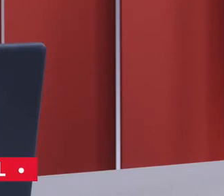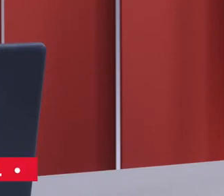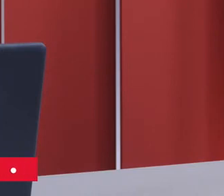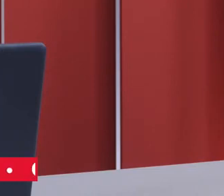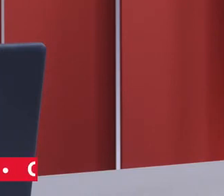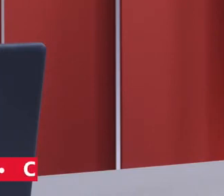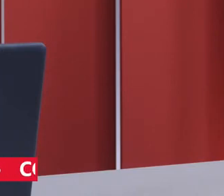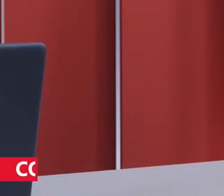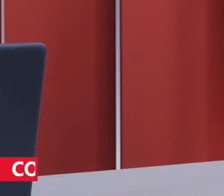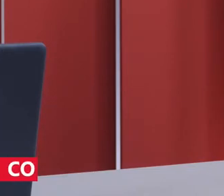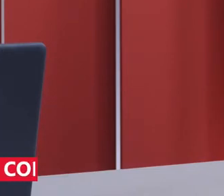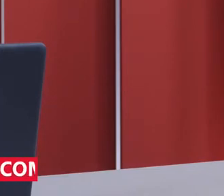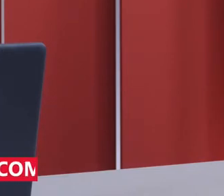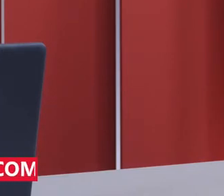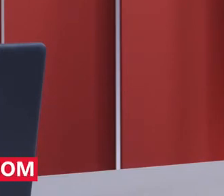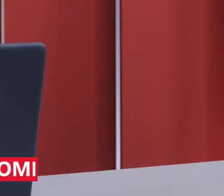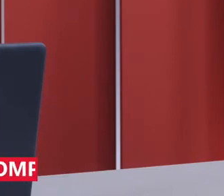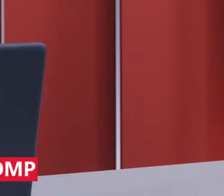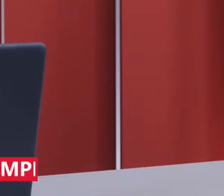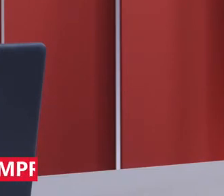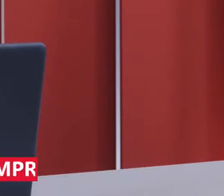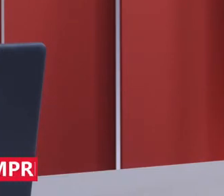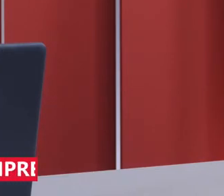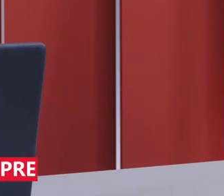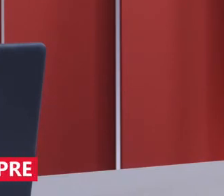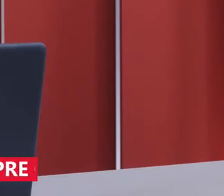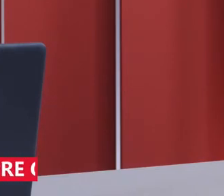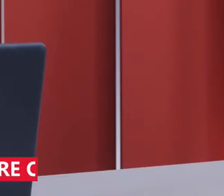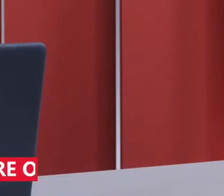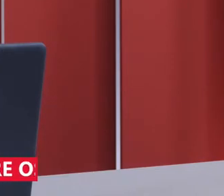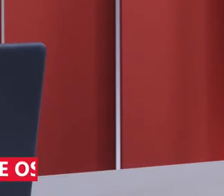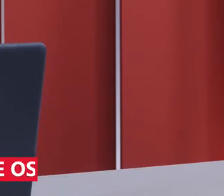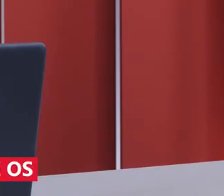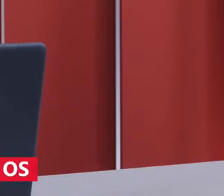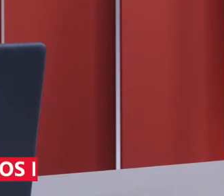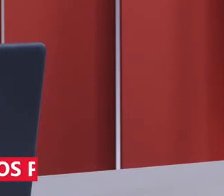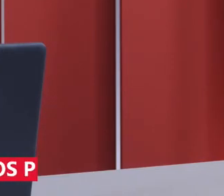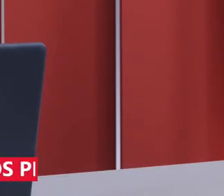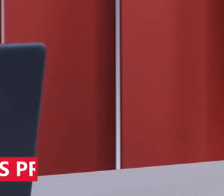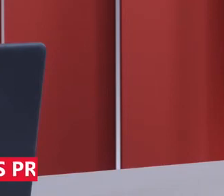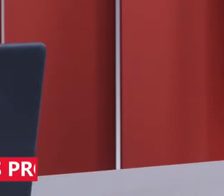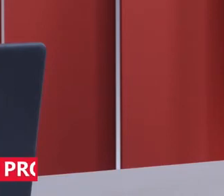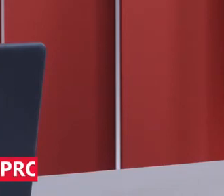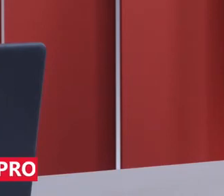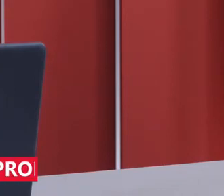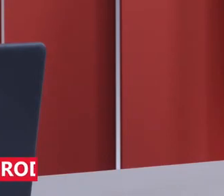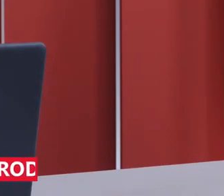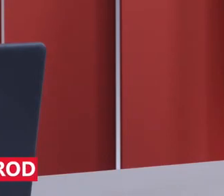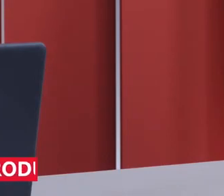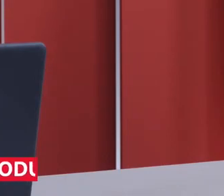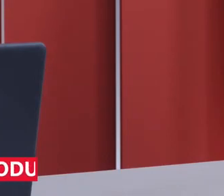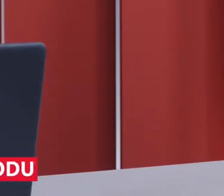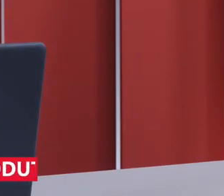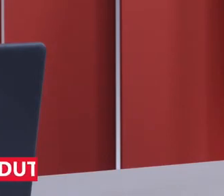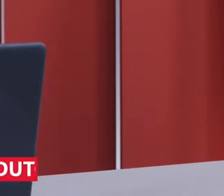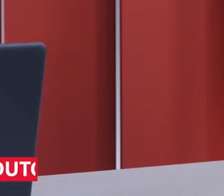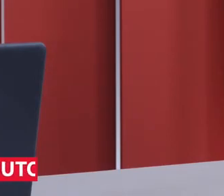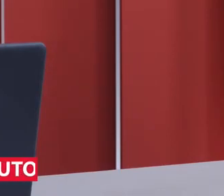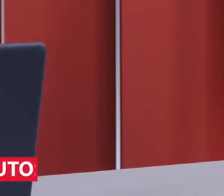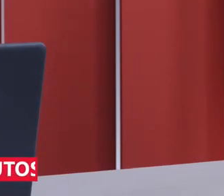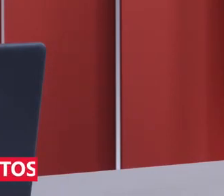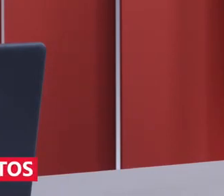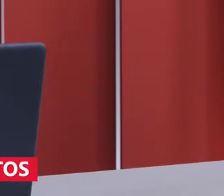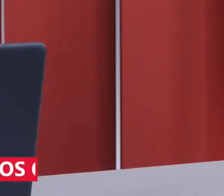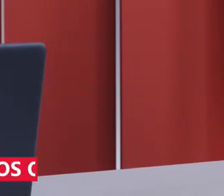para você se posicionar, se manifestar a respeito da matéria do PL das fake news. Então é muito bom que a gente, que seja a favor, também